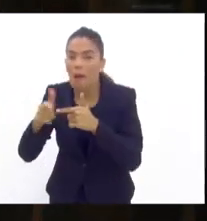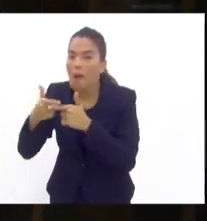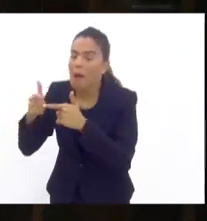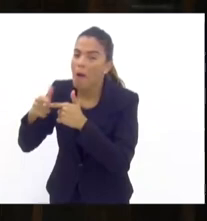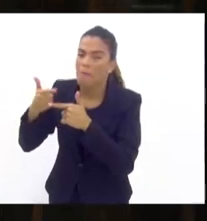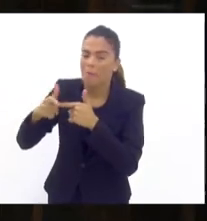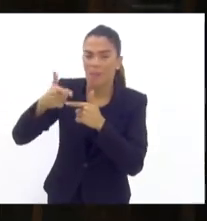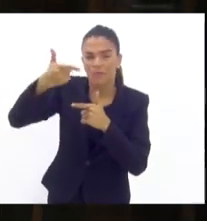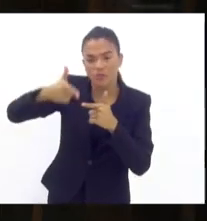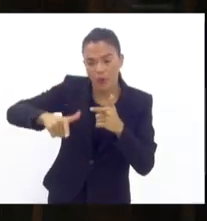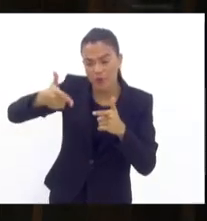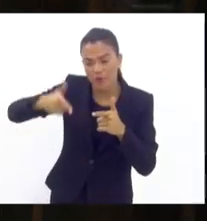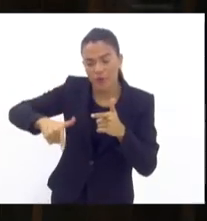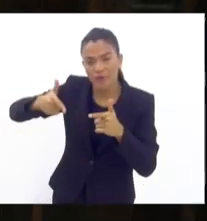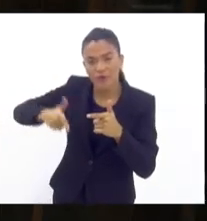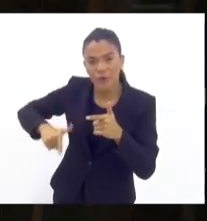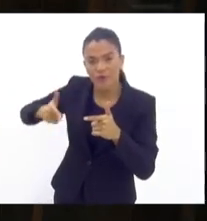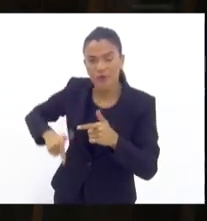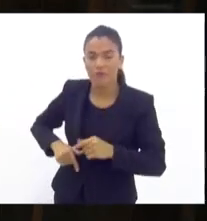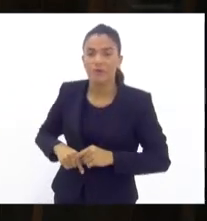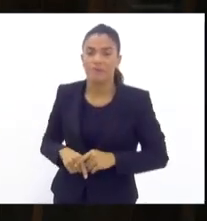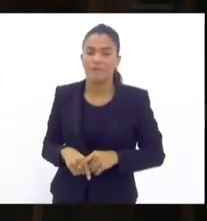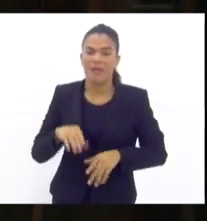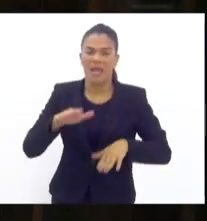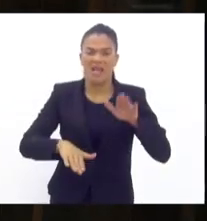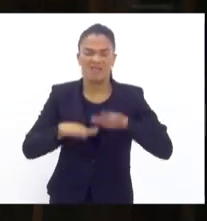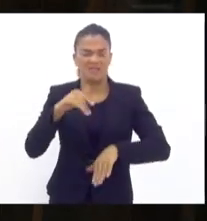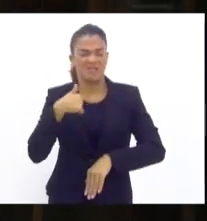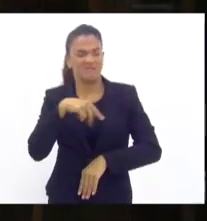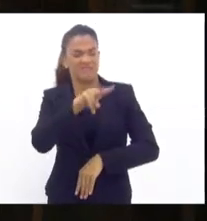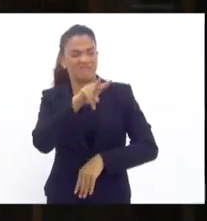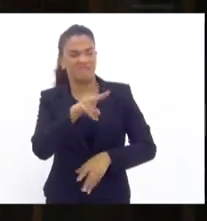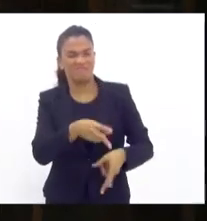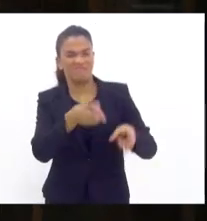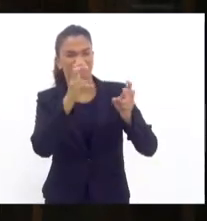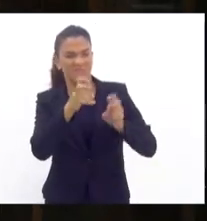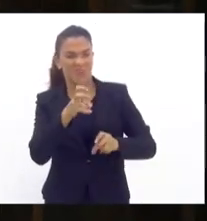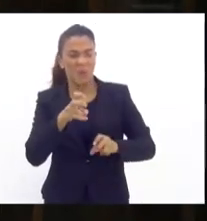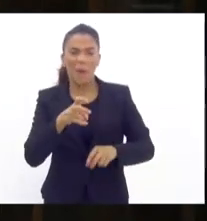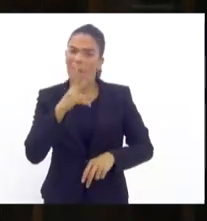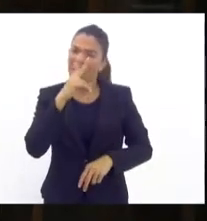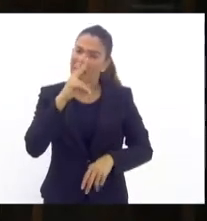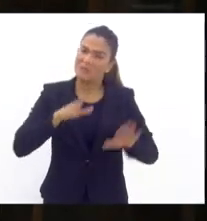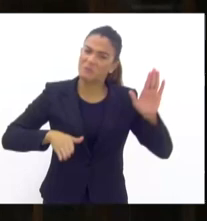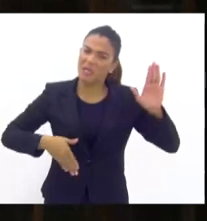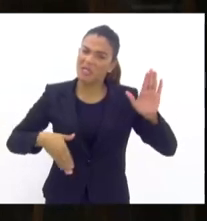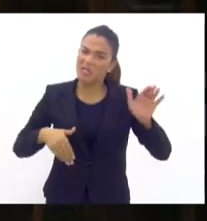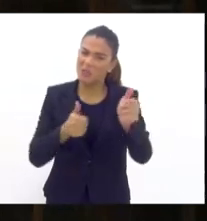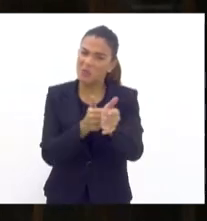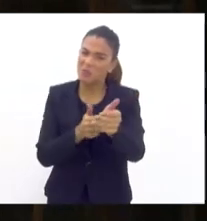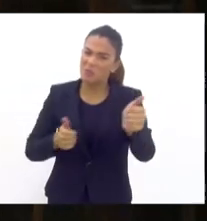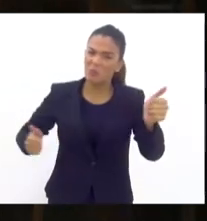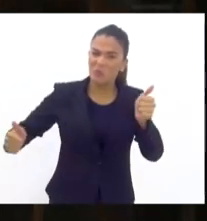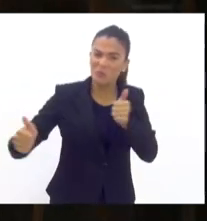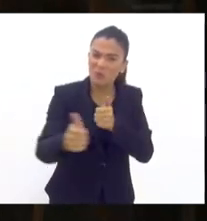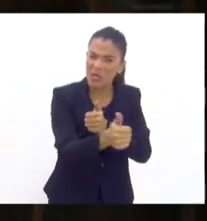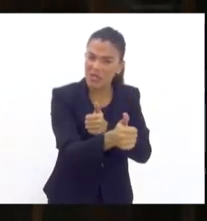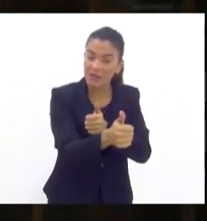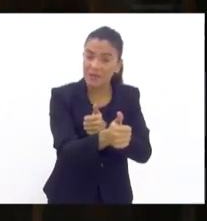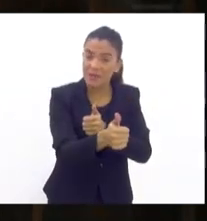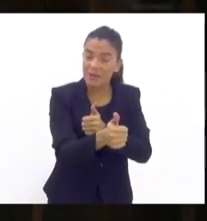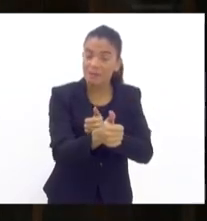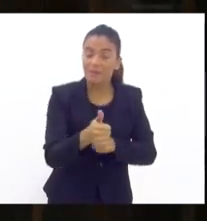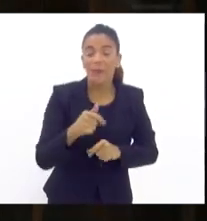repetindo, e às vezes dá a impressão que os bandidos estão à frente. Mas, e isso